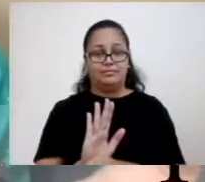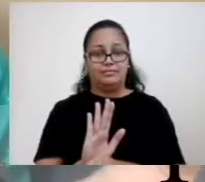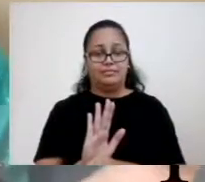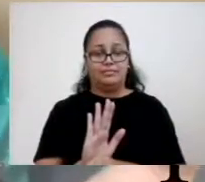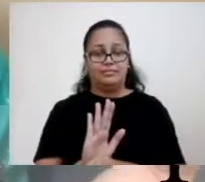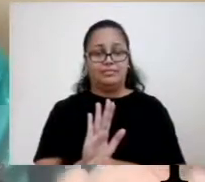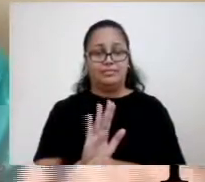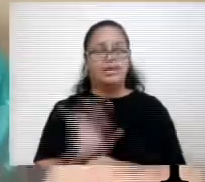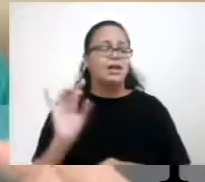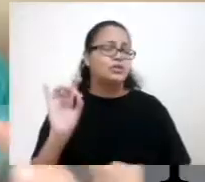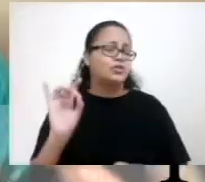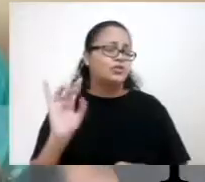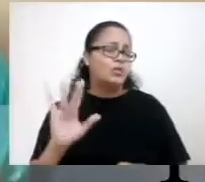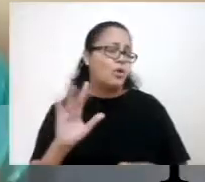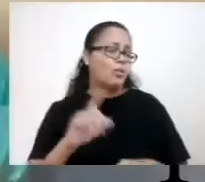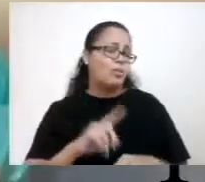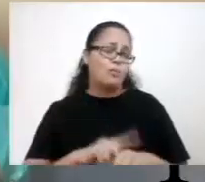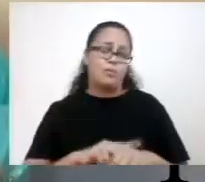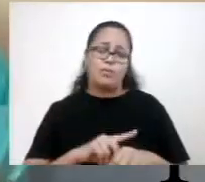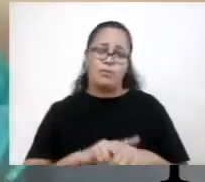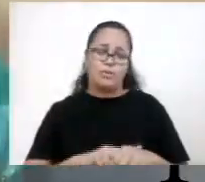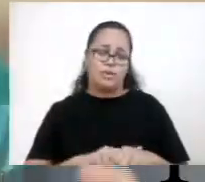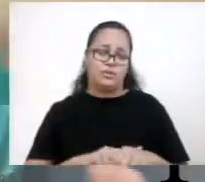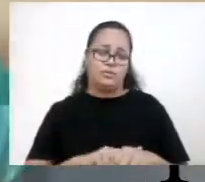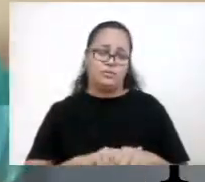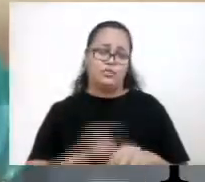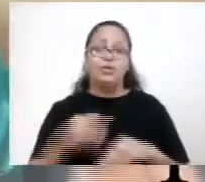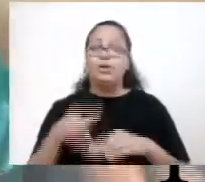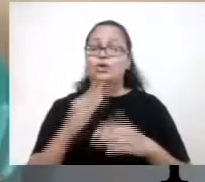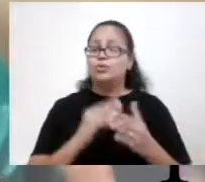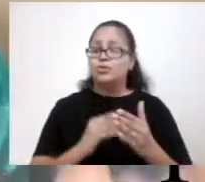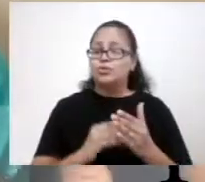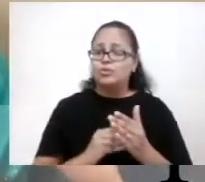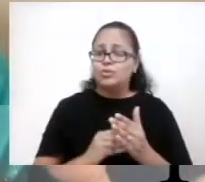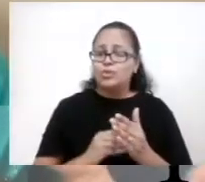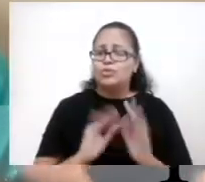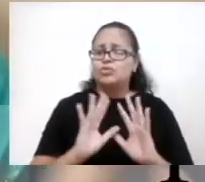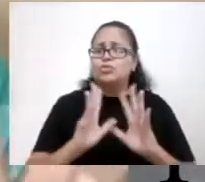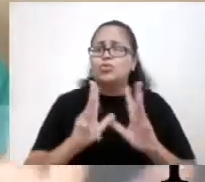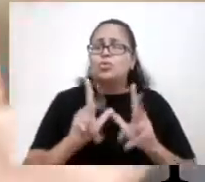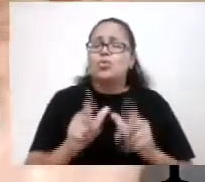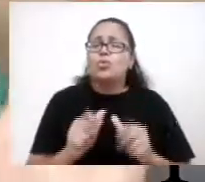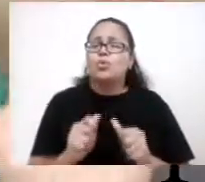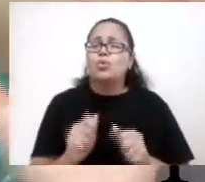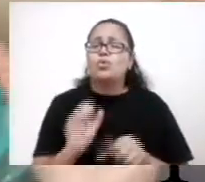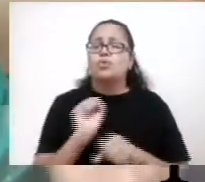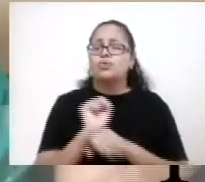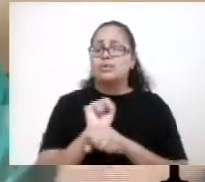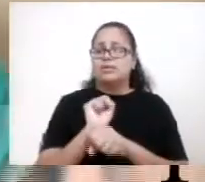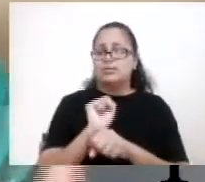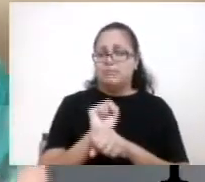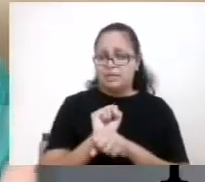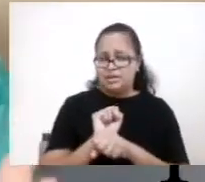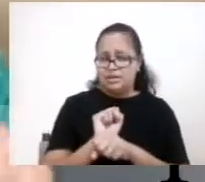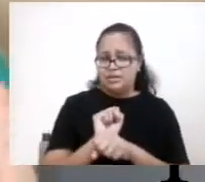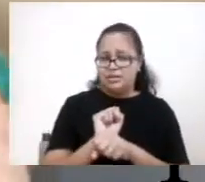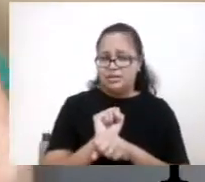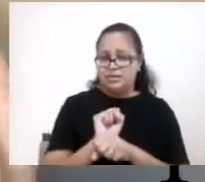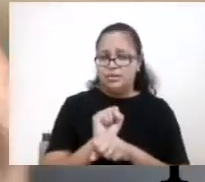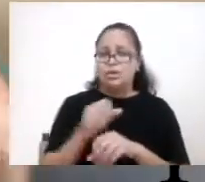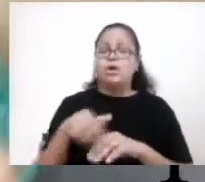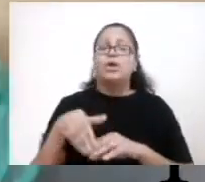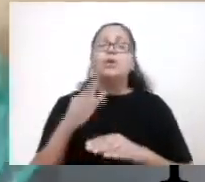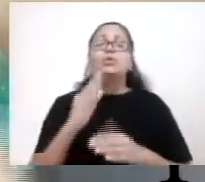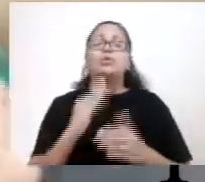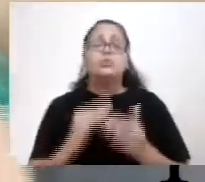é só um período que está todo mundo esperando ela, que toda aquela escola quietinha está